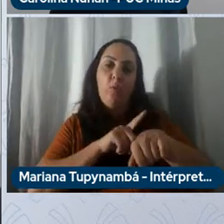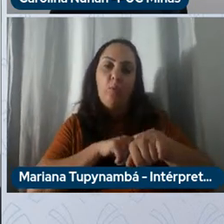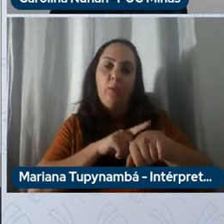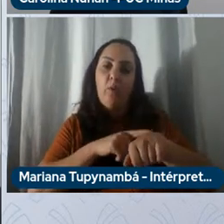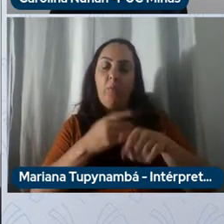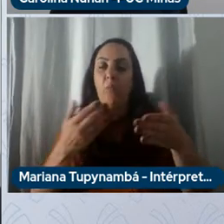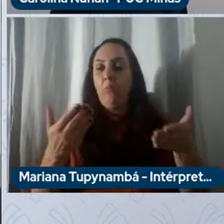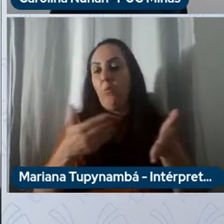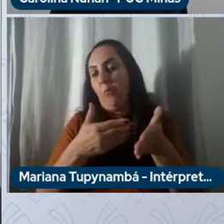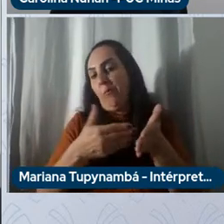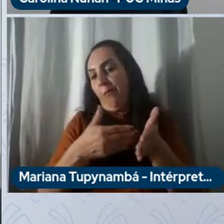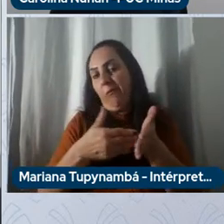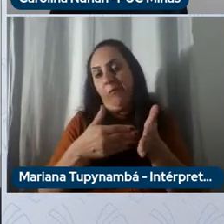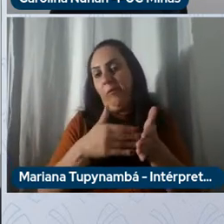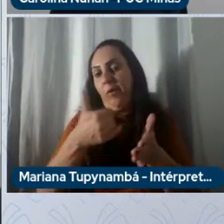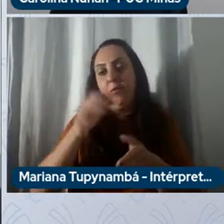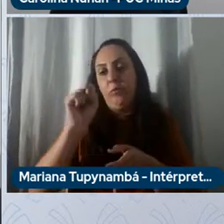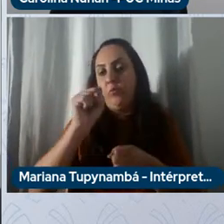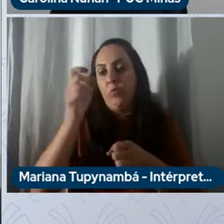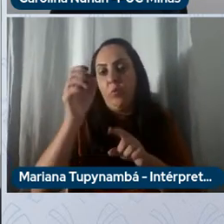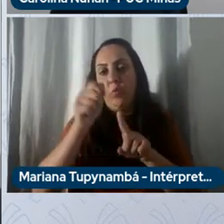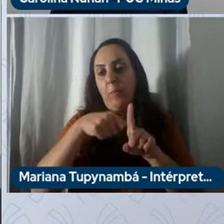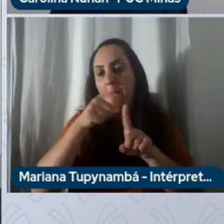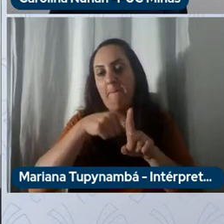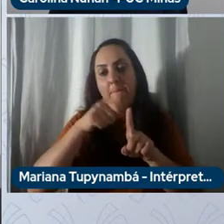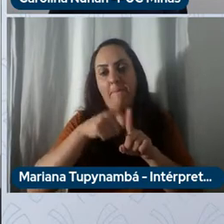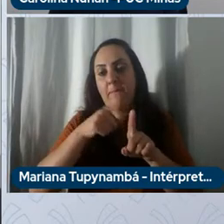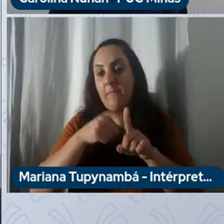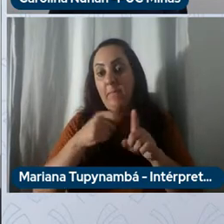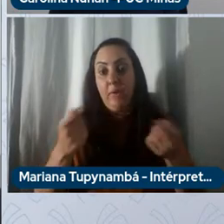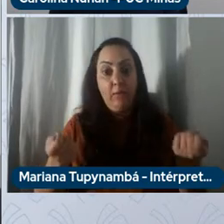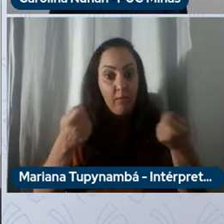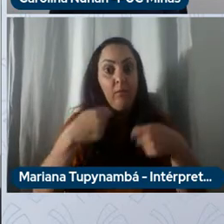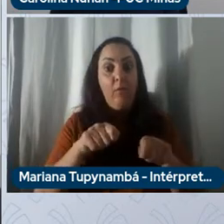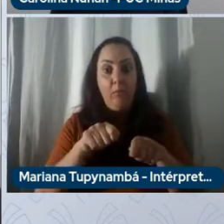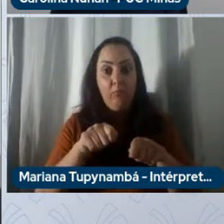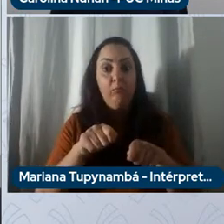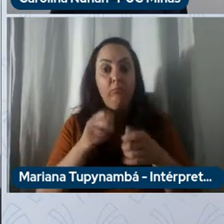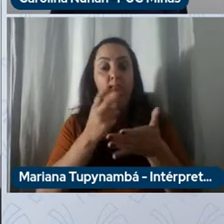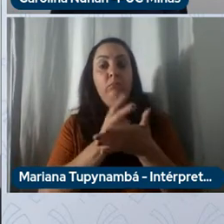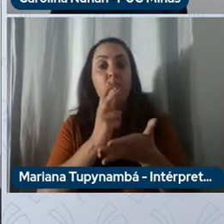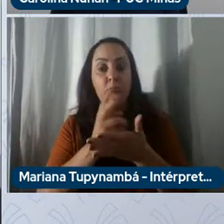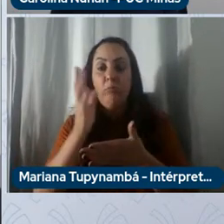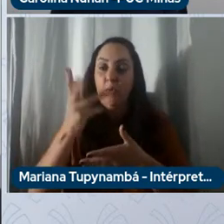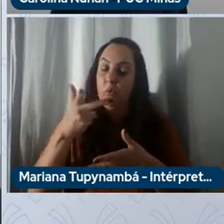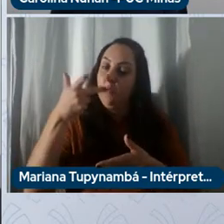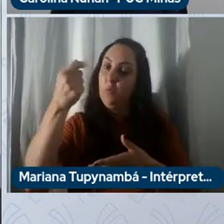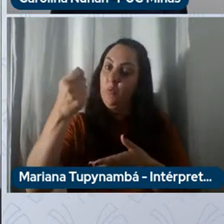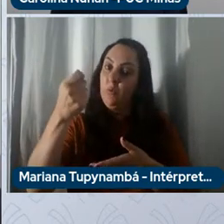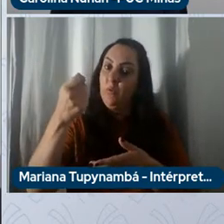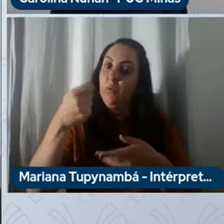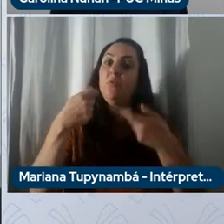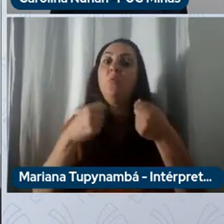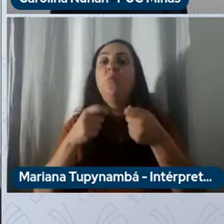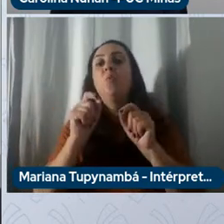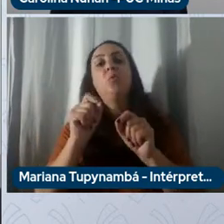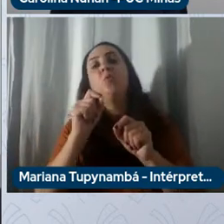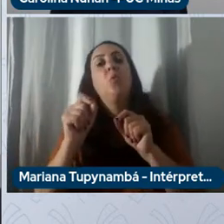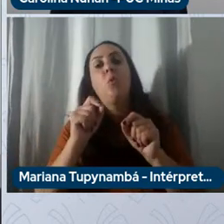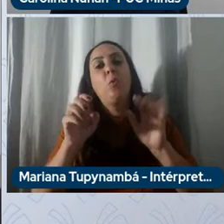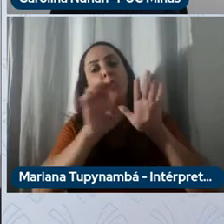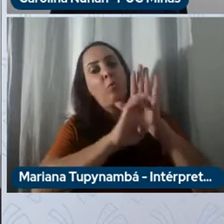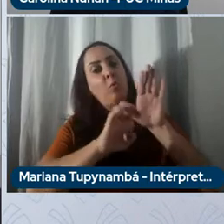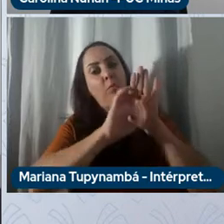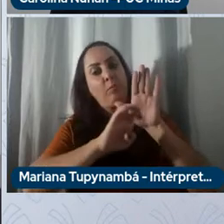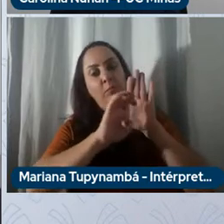mesma qualidade a mesma assertividade para construir carros precisamos de fornecedores e das nossas fábricas então nas